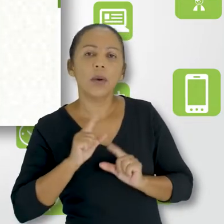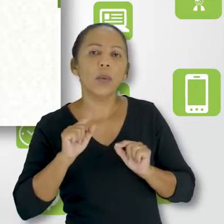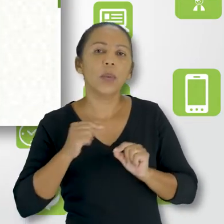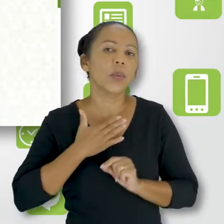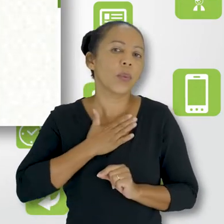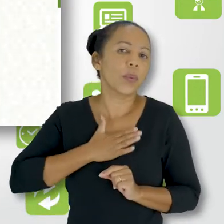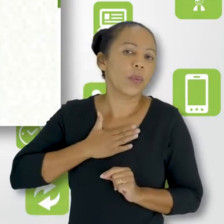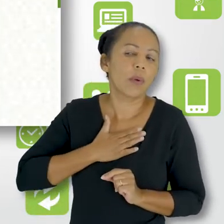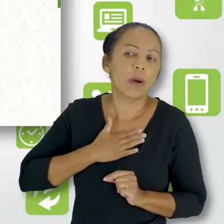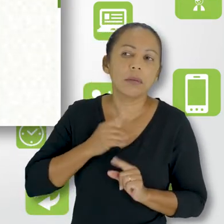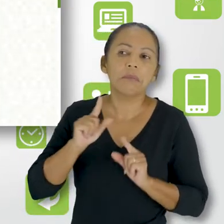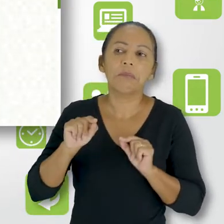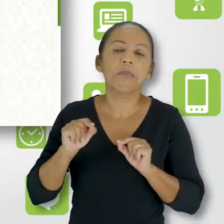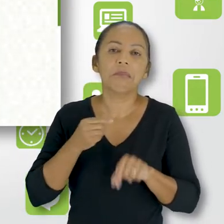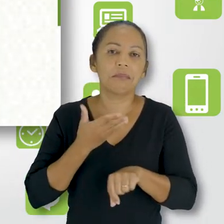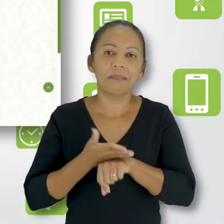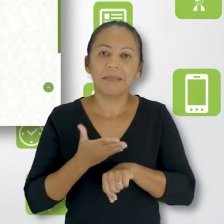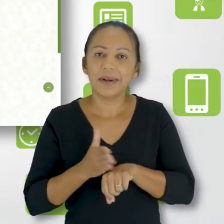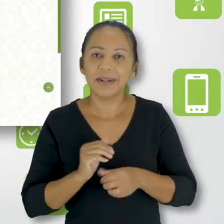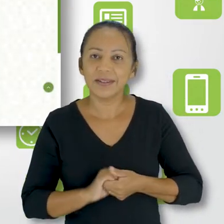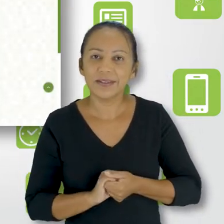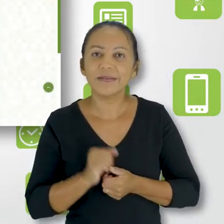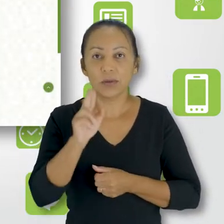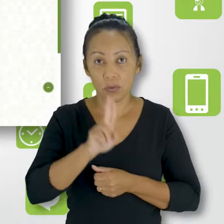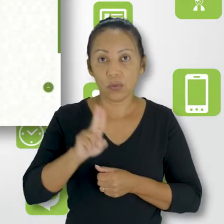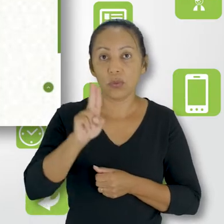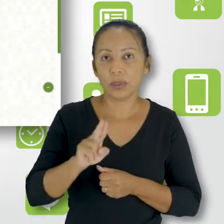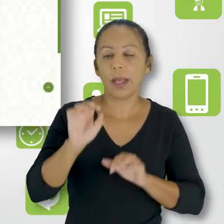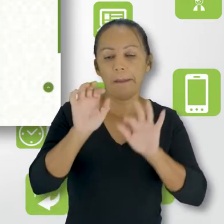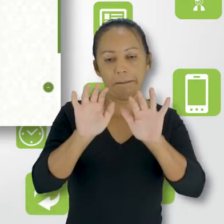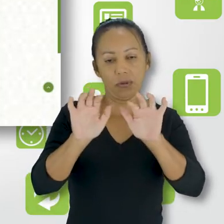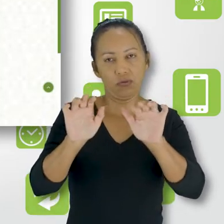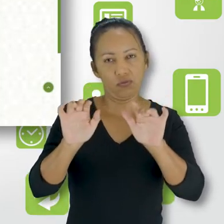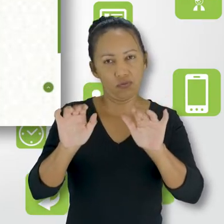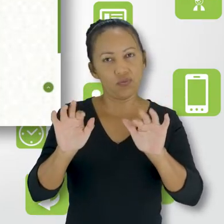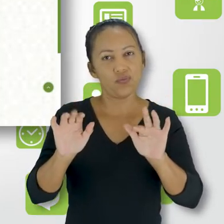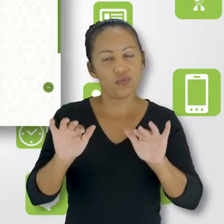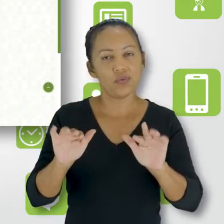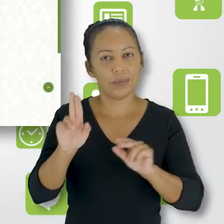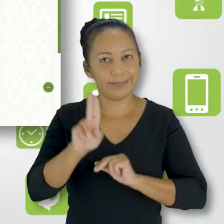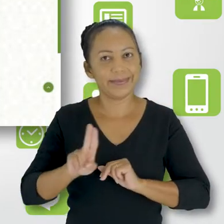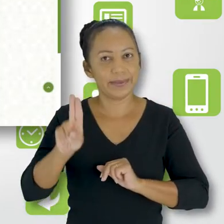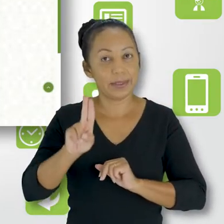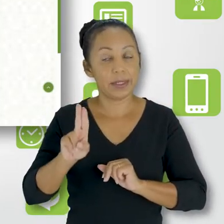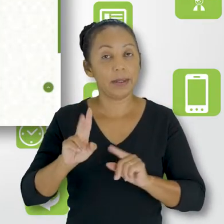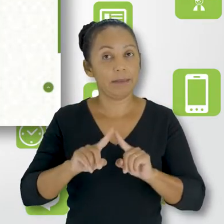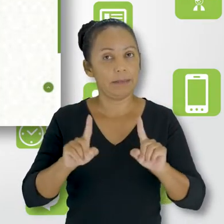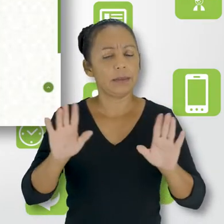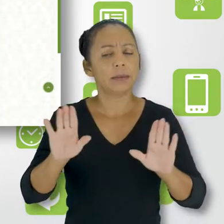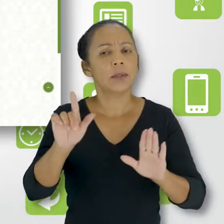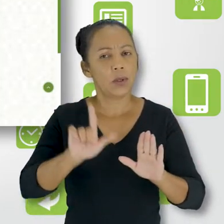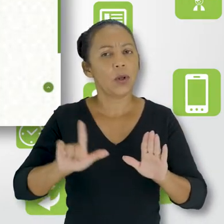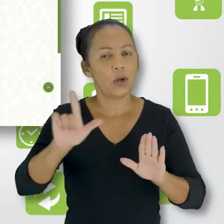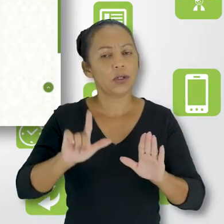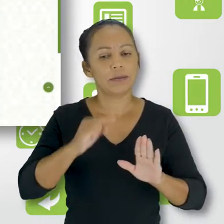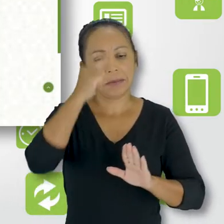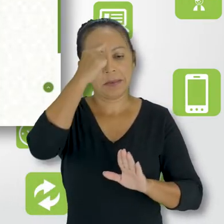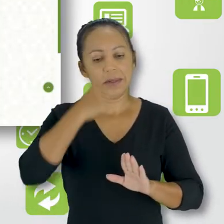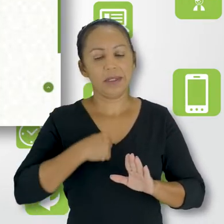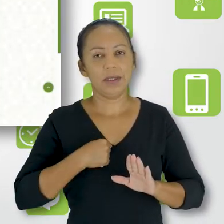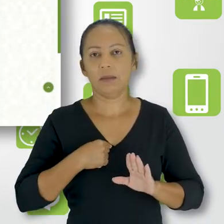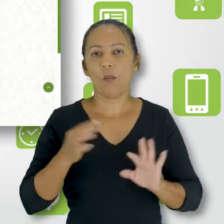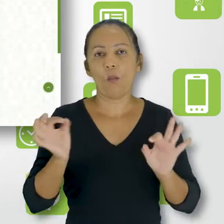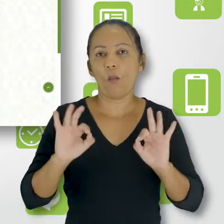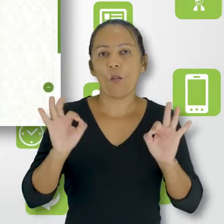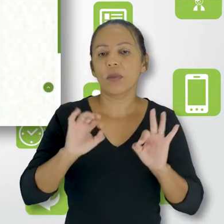você é, do que você gosta, o que você faz, tá certo? Utilizar aqui o campo da descrição para isso. É claro que esse perfil